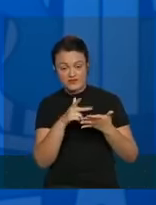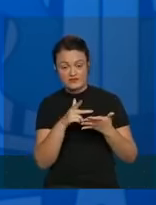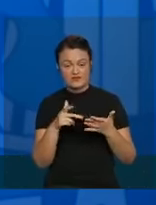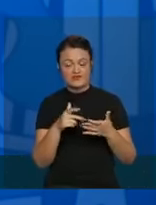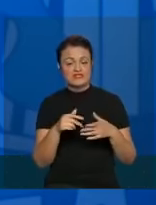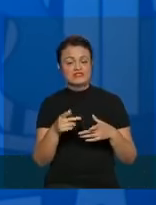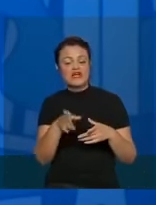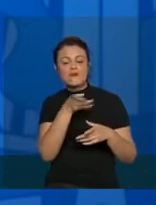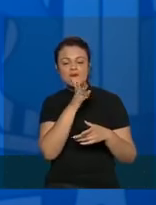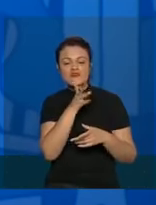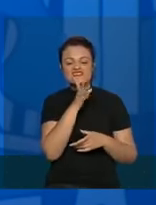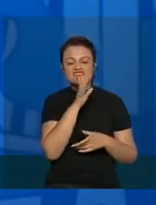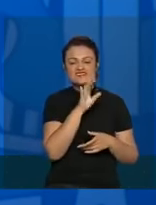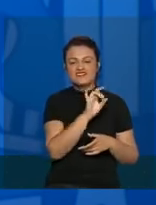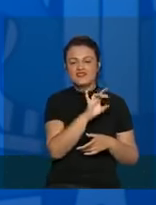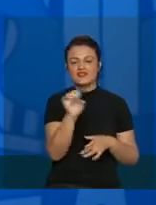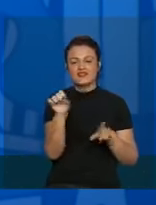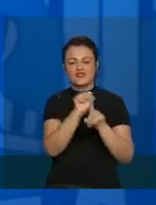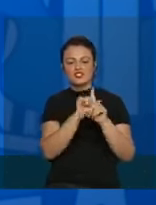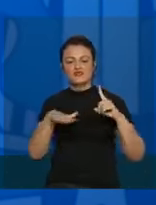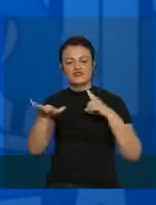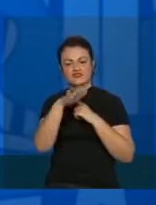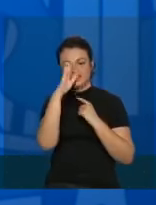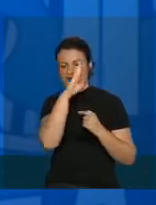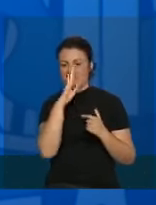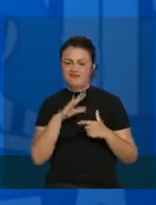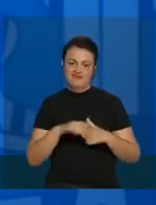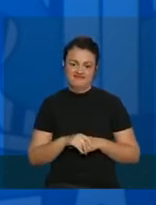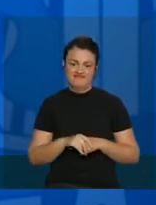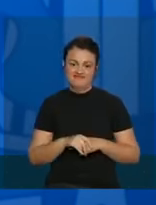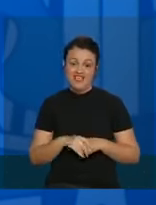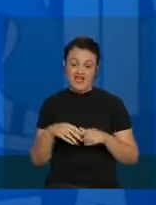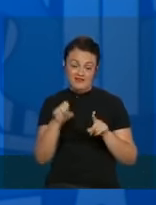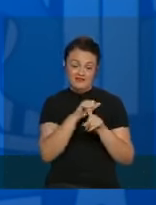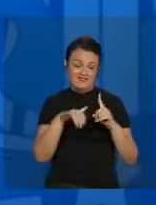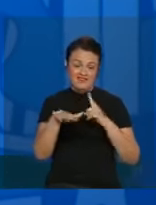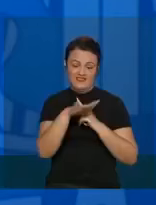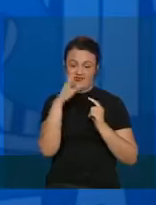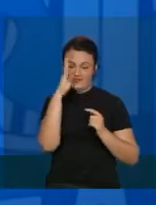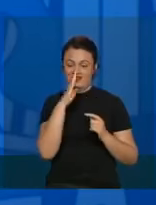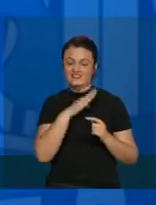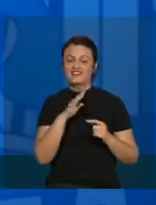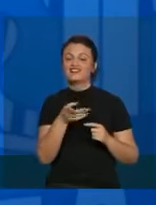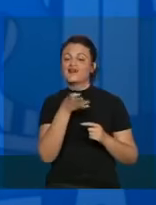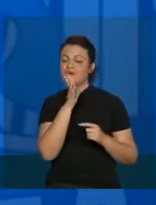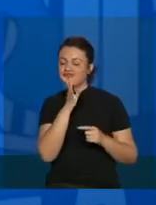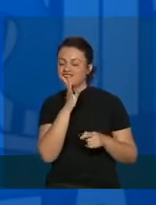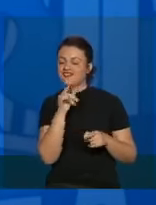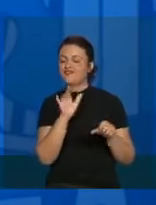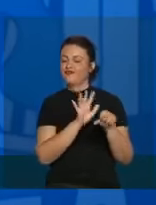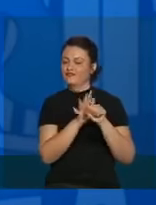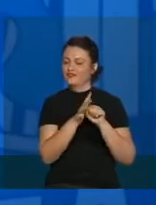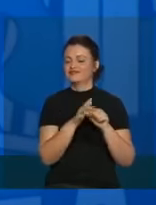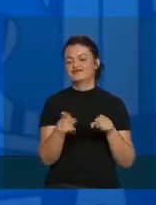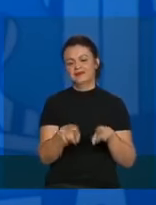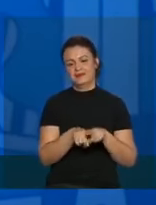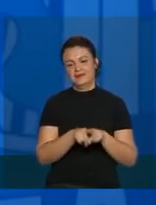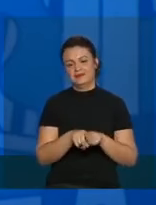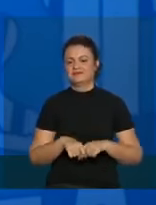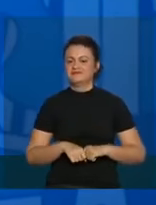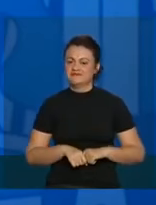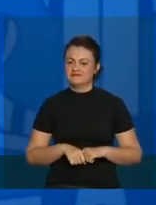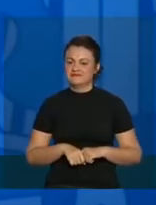conhecendo a sociedade brasileira e a sociedade brasileira está conhecendo esse vírus.